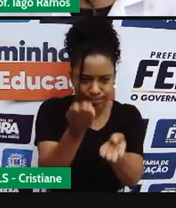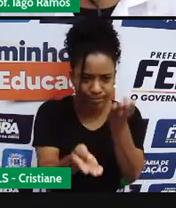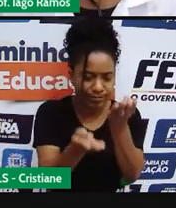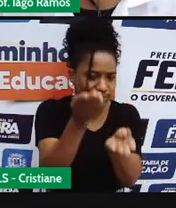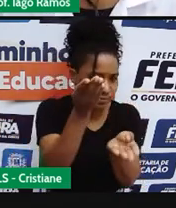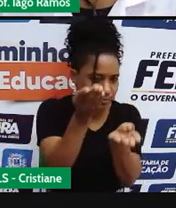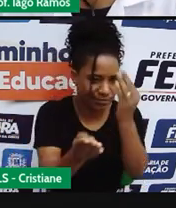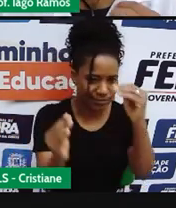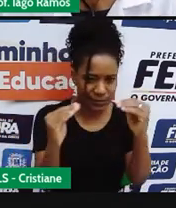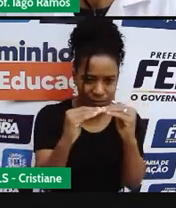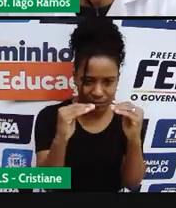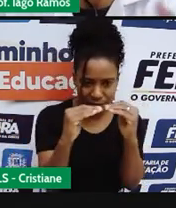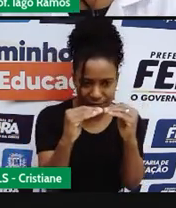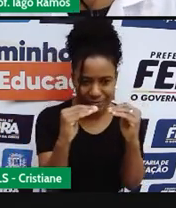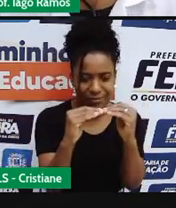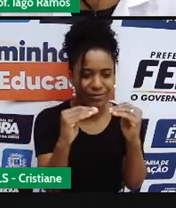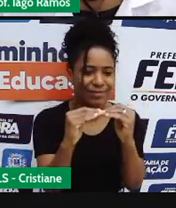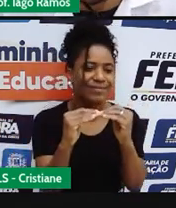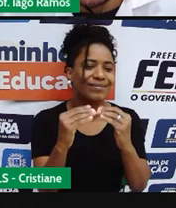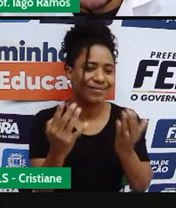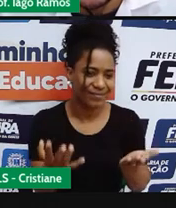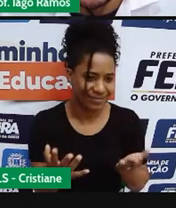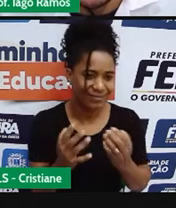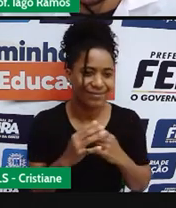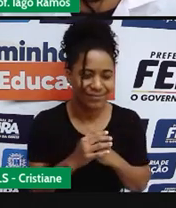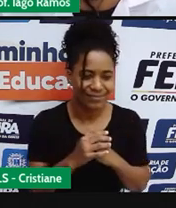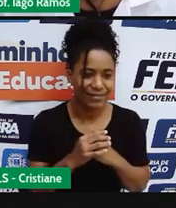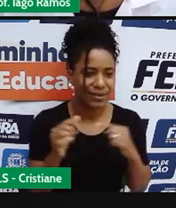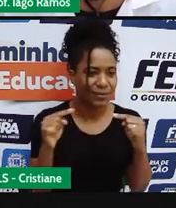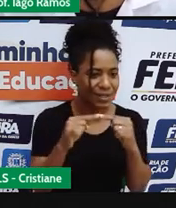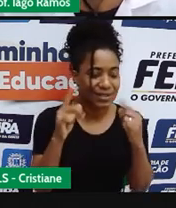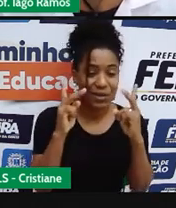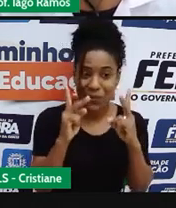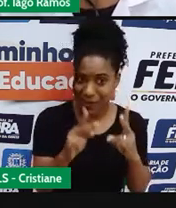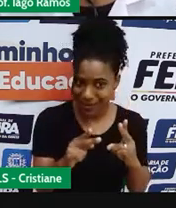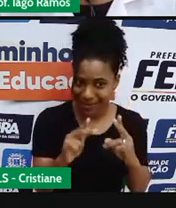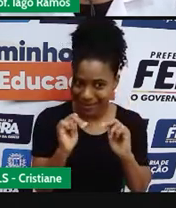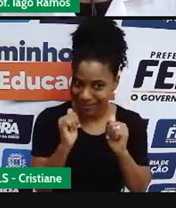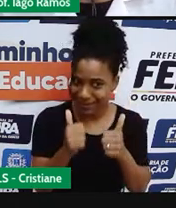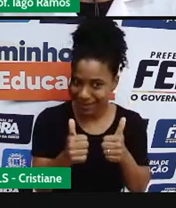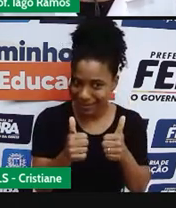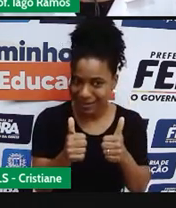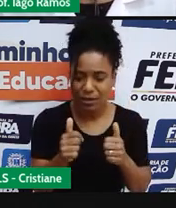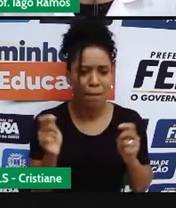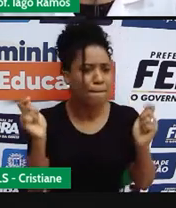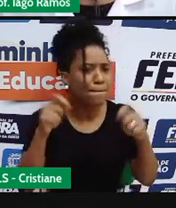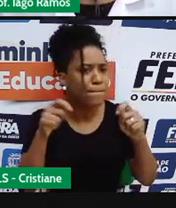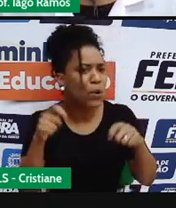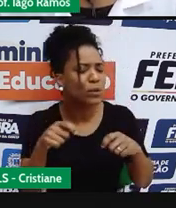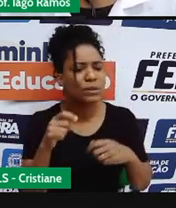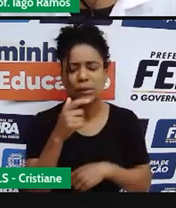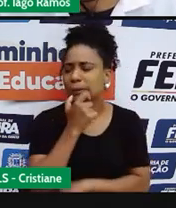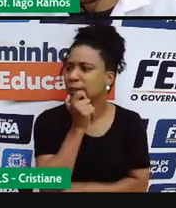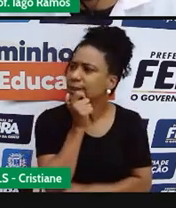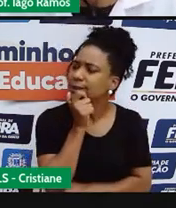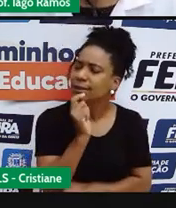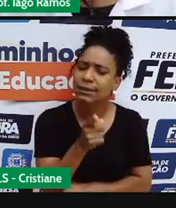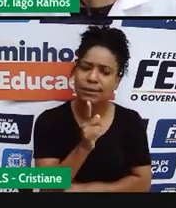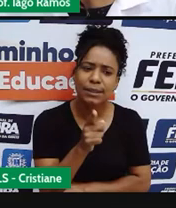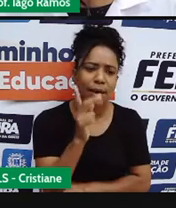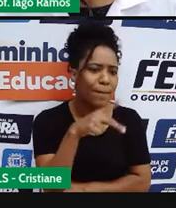proporcionais. É quando acontece a proporcionalidade. tá bom? Mas aí você pode me perguntar, professor,